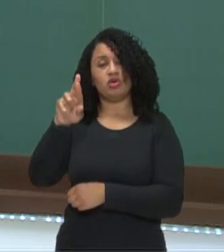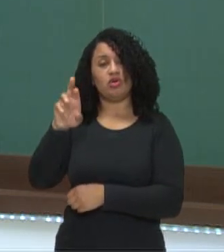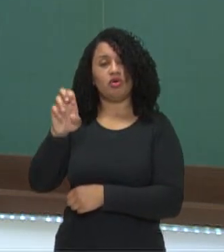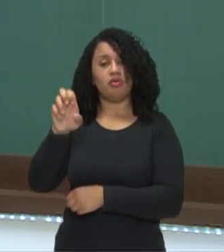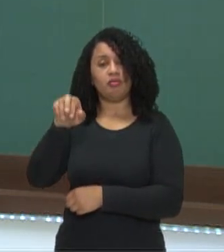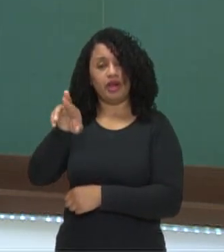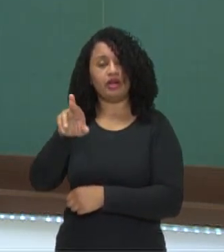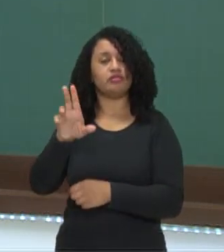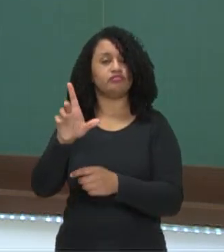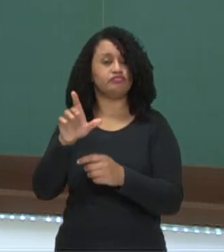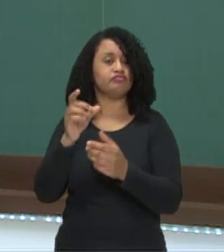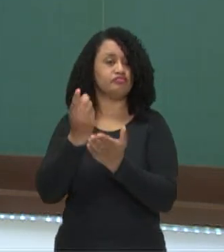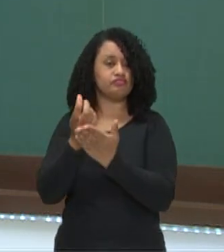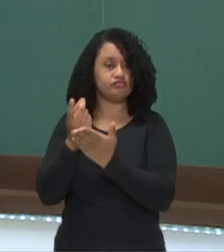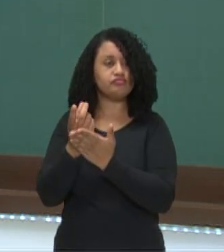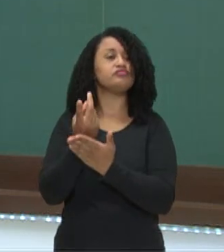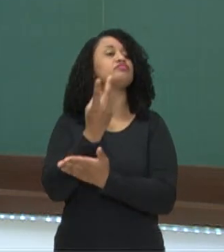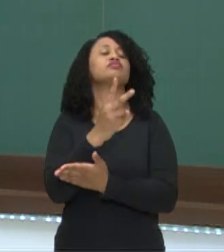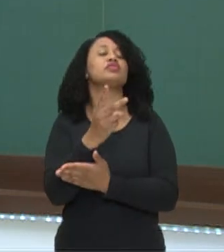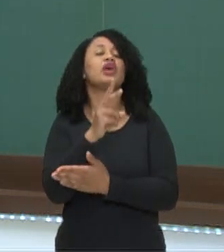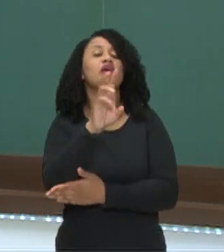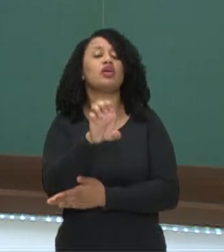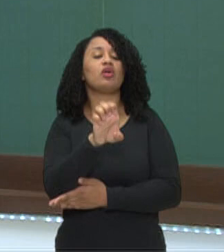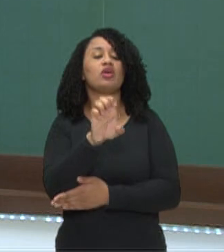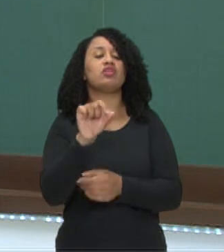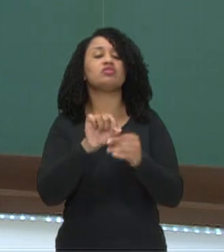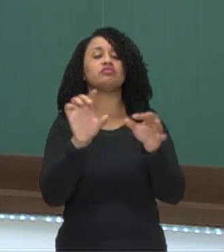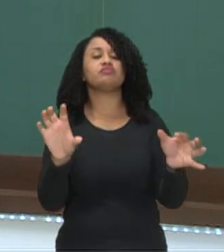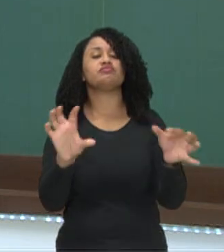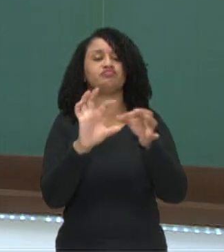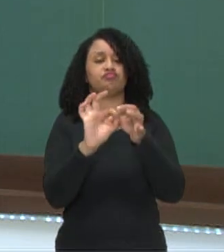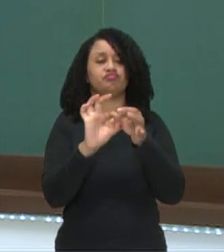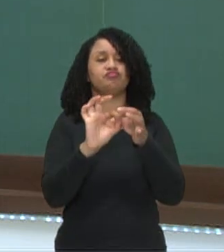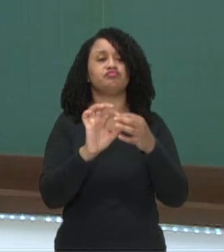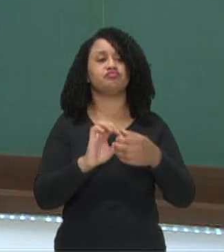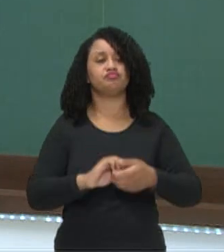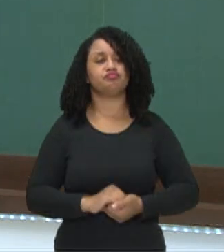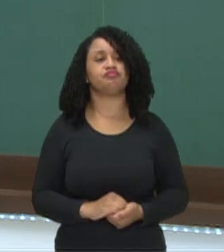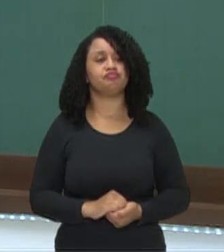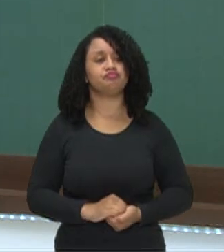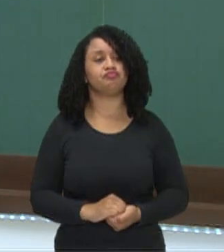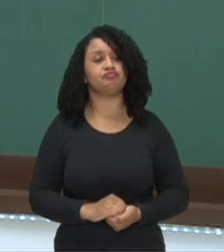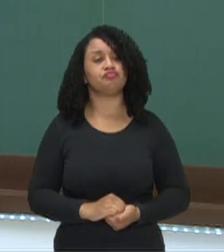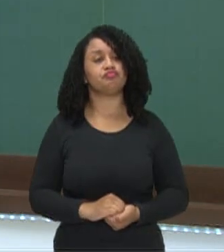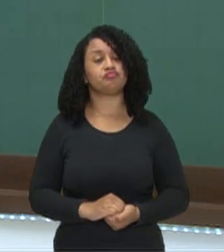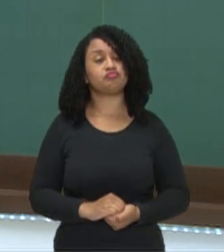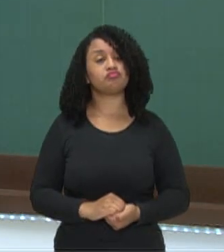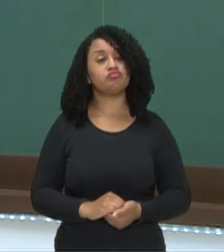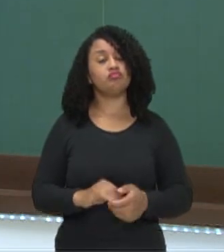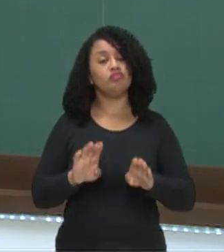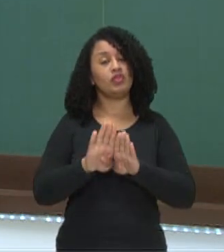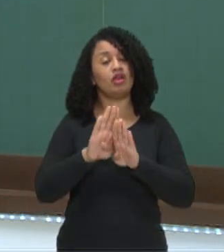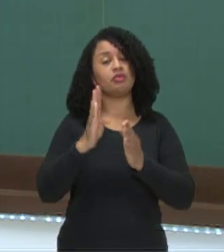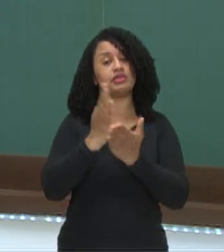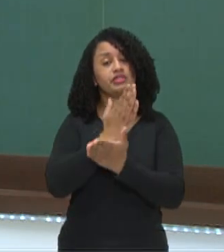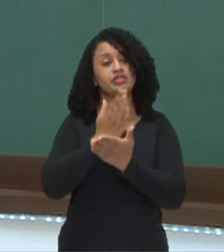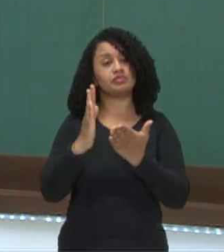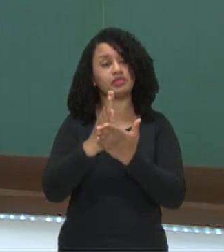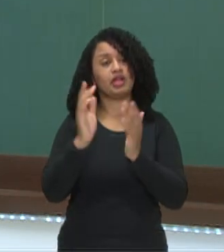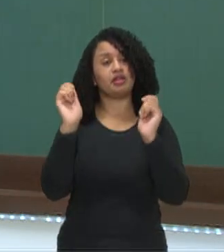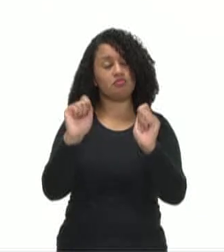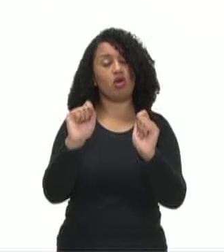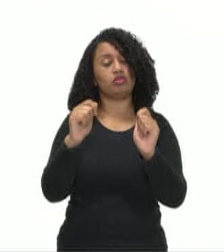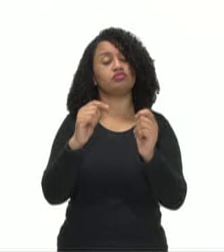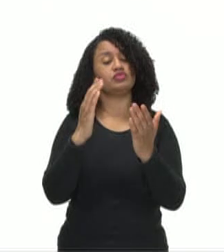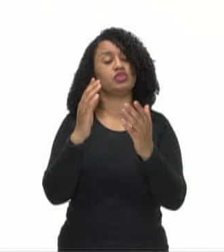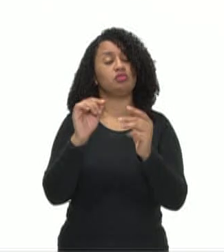liga, une essas duas orações formando um período composto. Podemos isolar. É